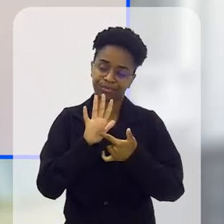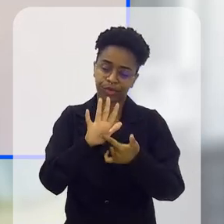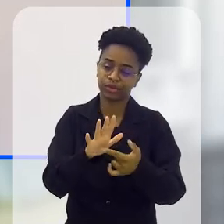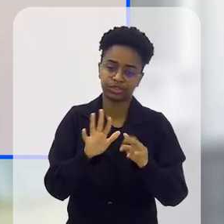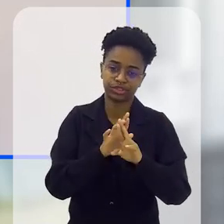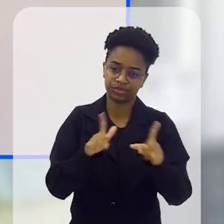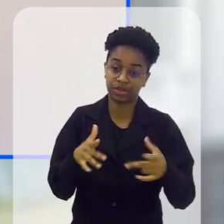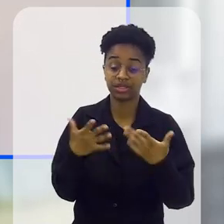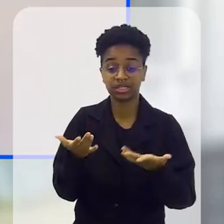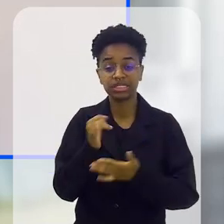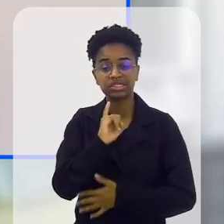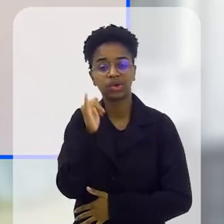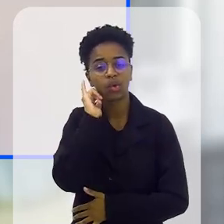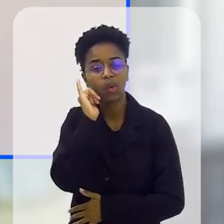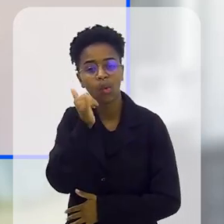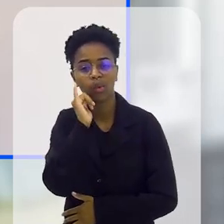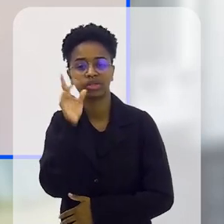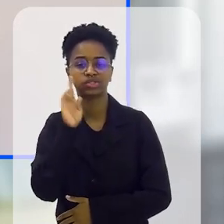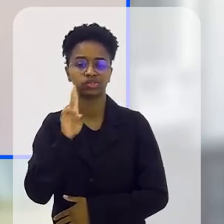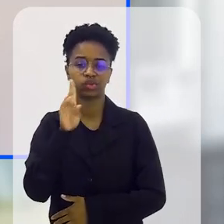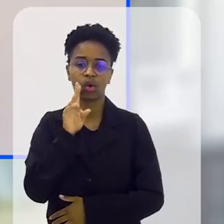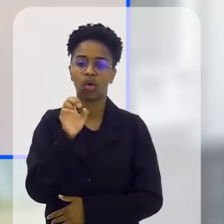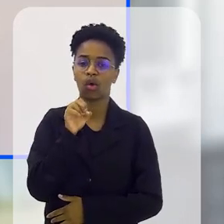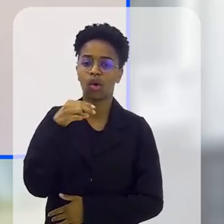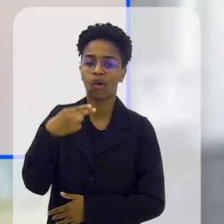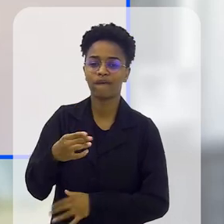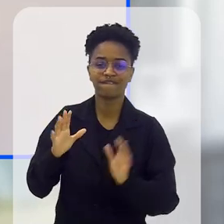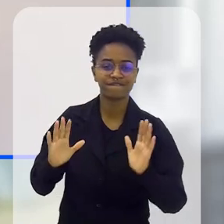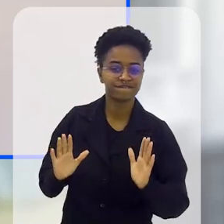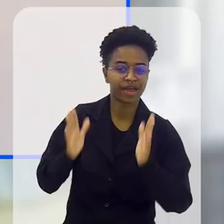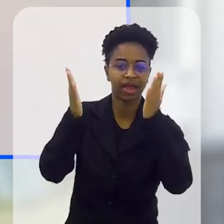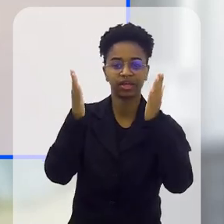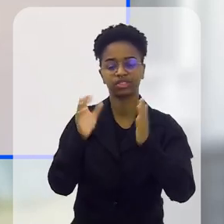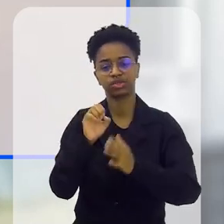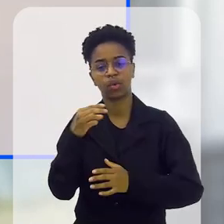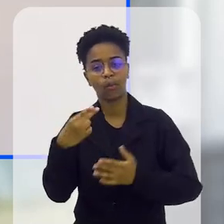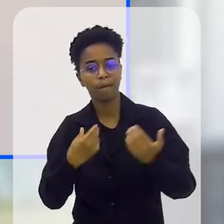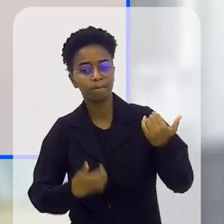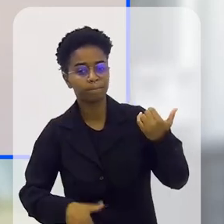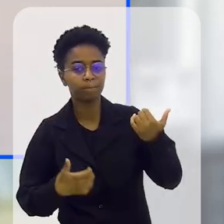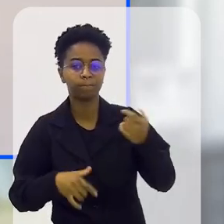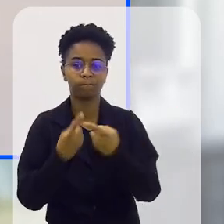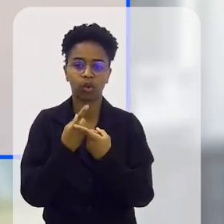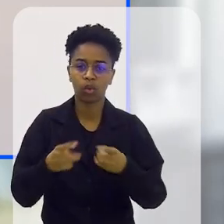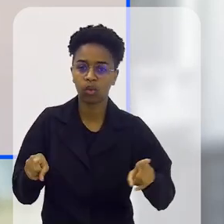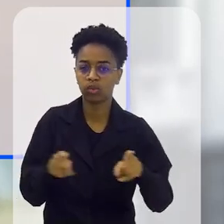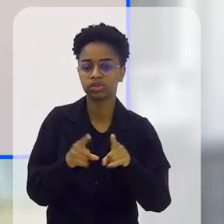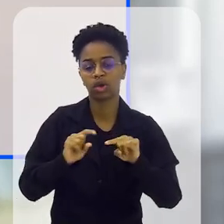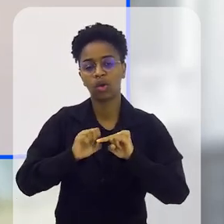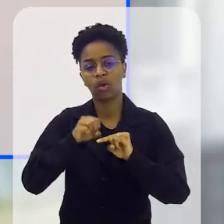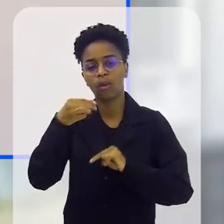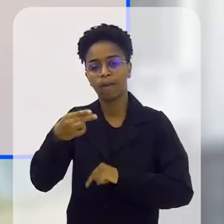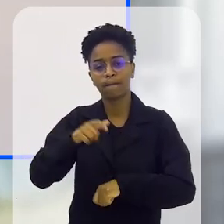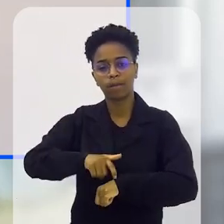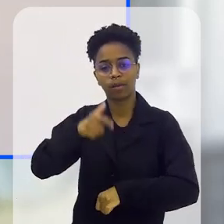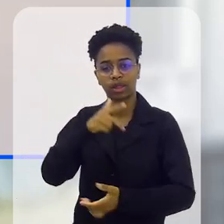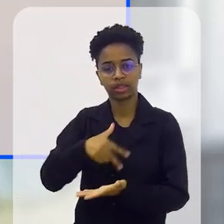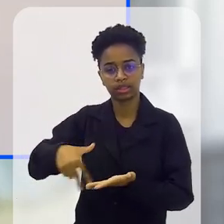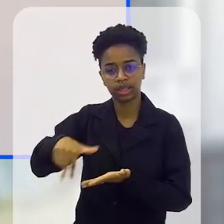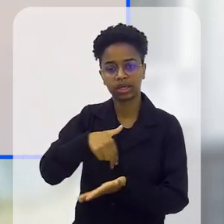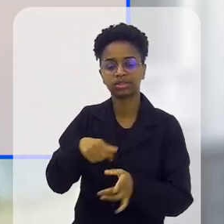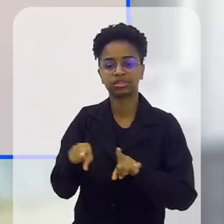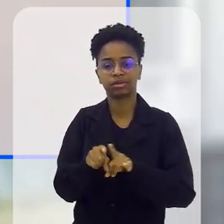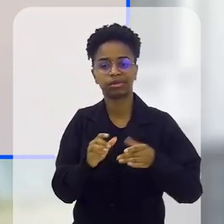dessa, faz toda a diferença. Então, seja uma contação de história, seja uma festa, seja uma música, seja um evento de